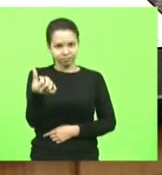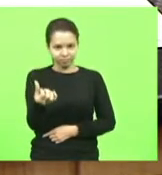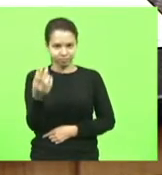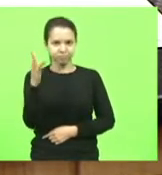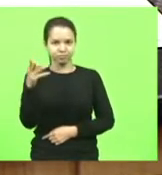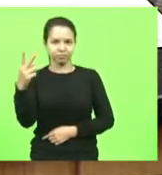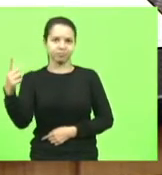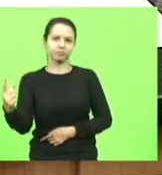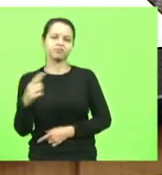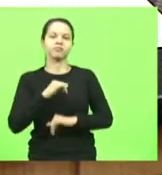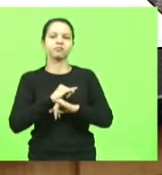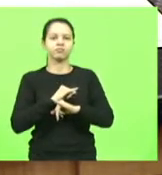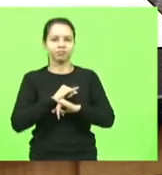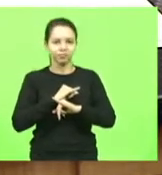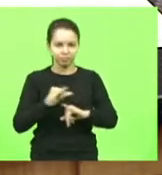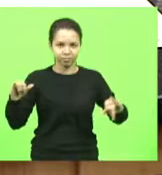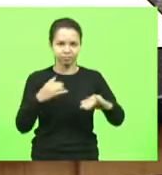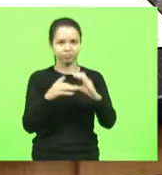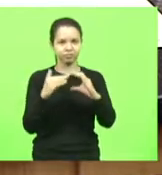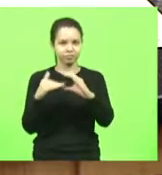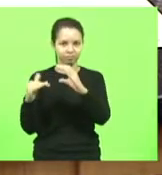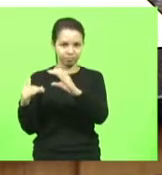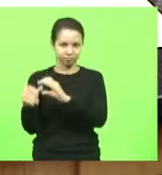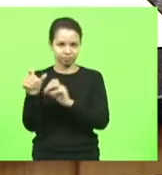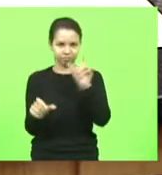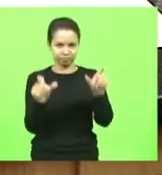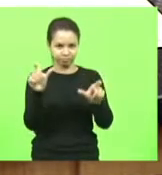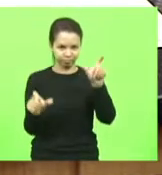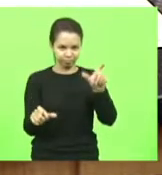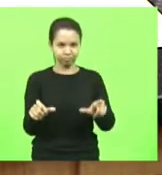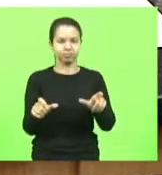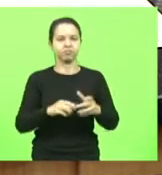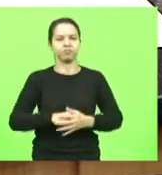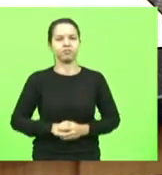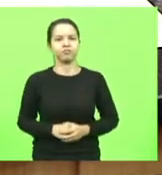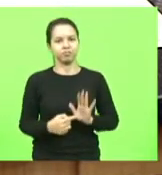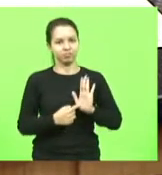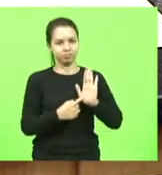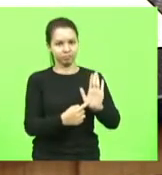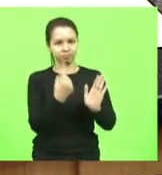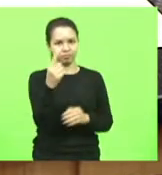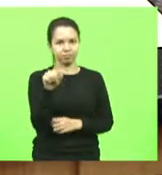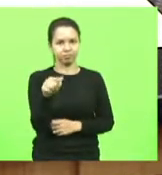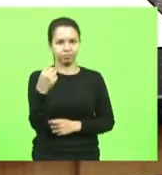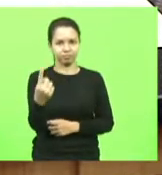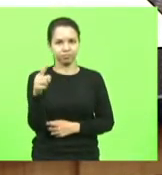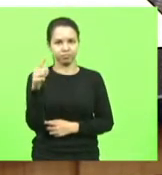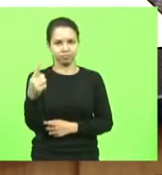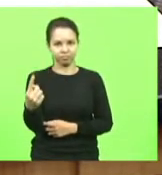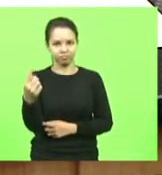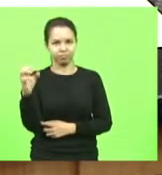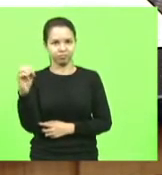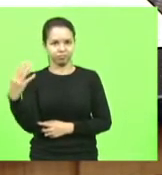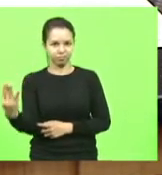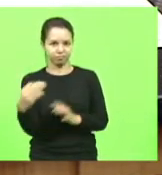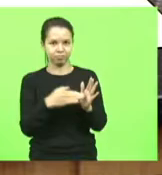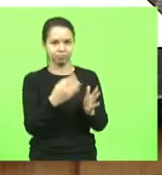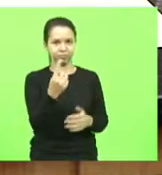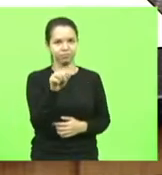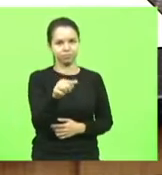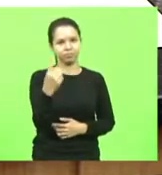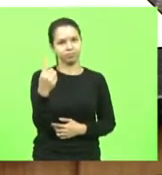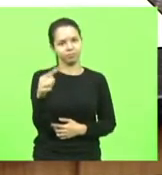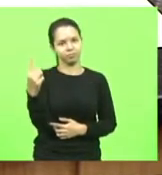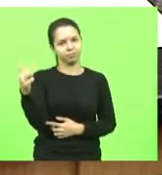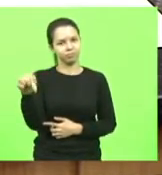E comunicou que encaminhará aos estinastários as indicações de 1104 a 1117-2021.